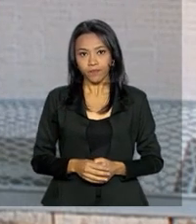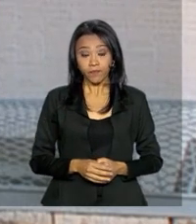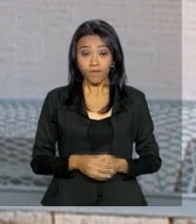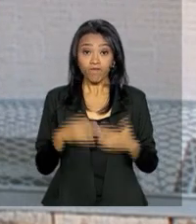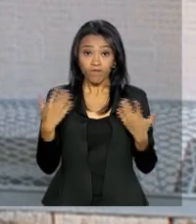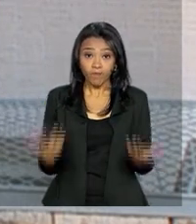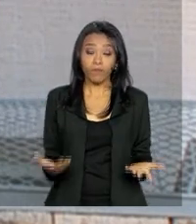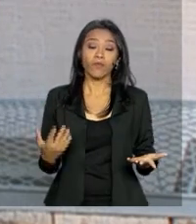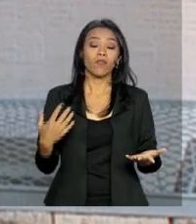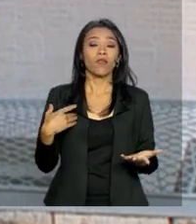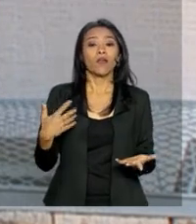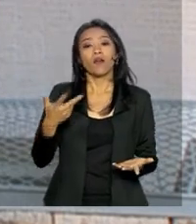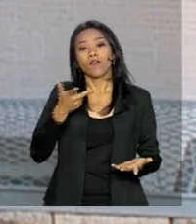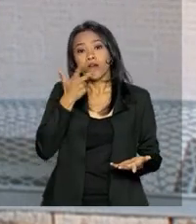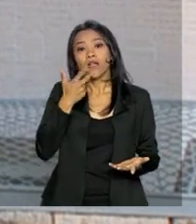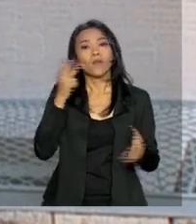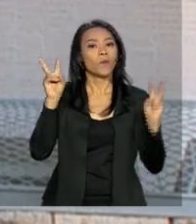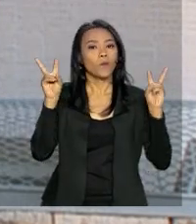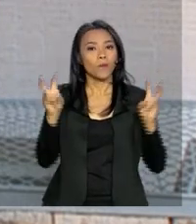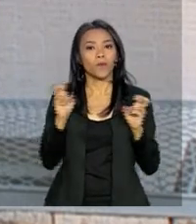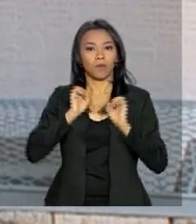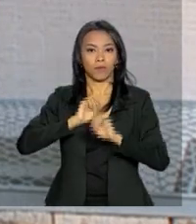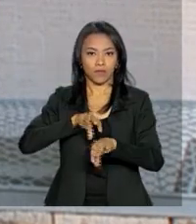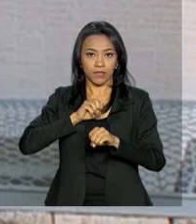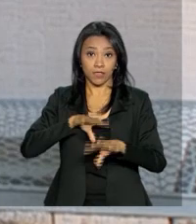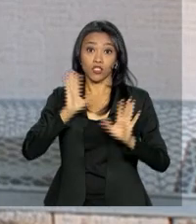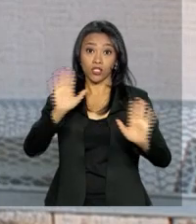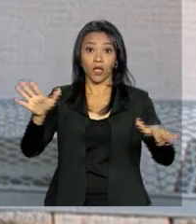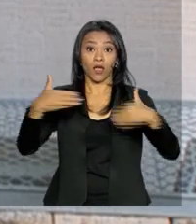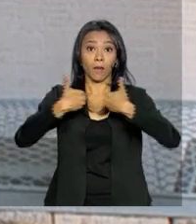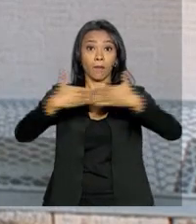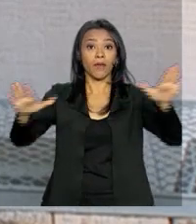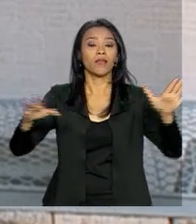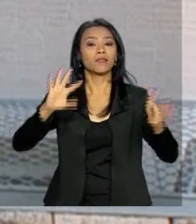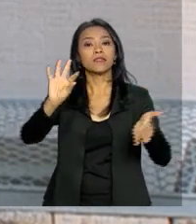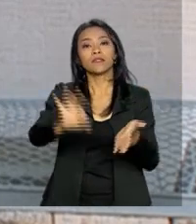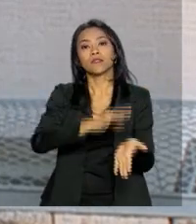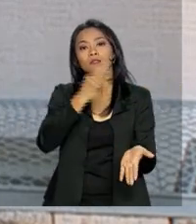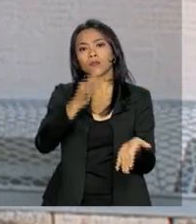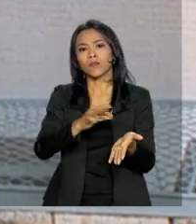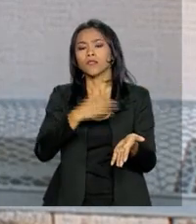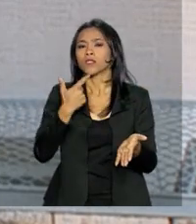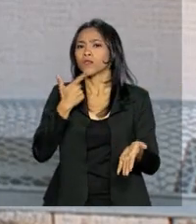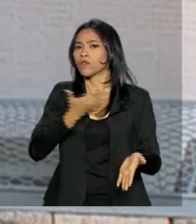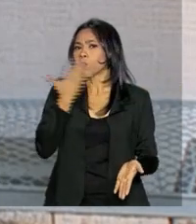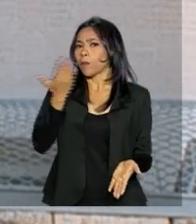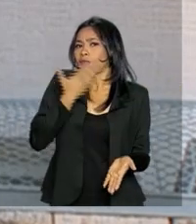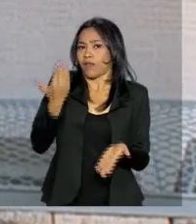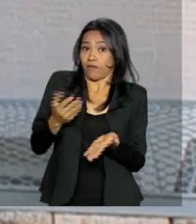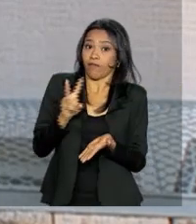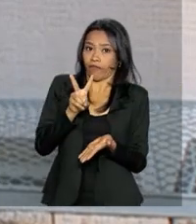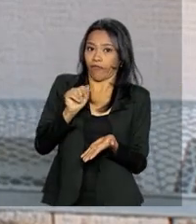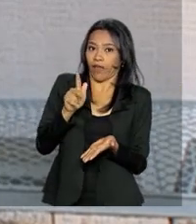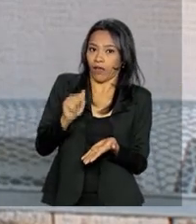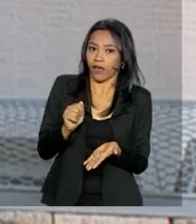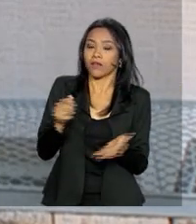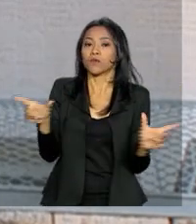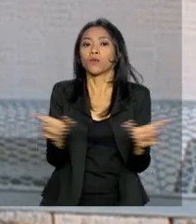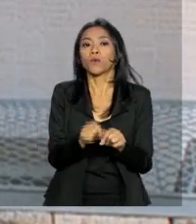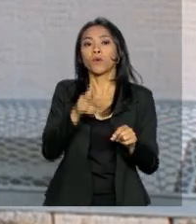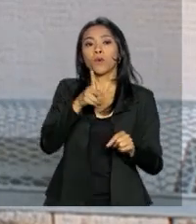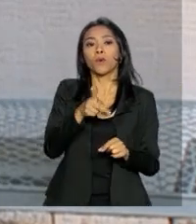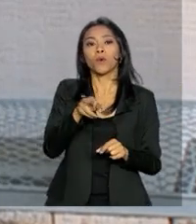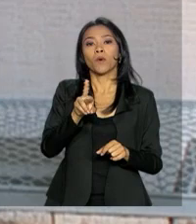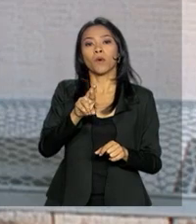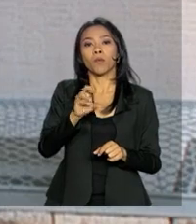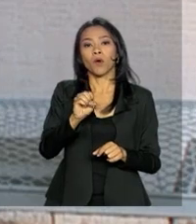Olha, e ainda falando sobre educação, estão abertas as inscrições para as vagas remanescentes para o programa Universidade para Todos, o